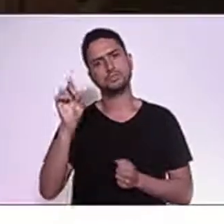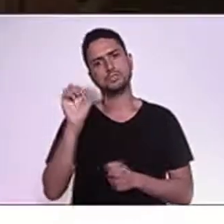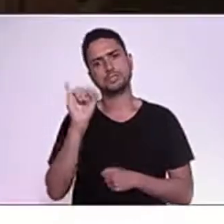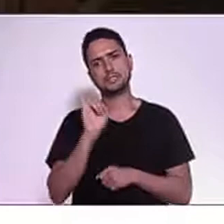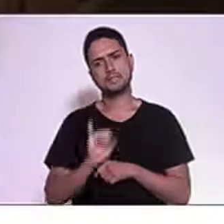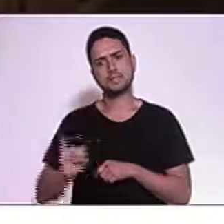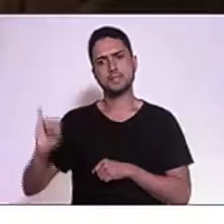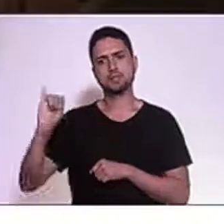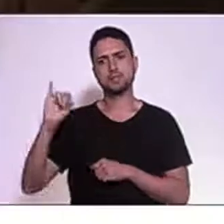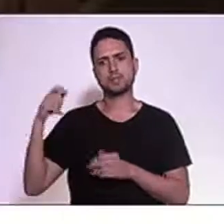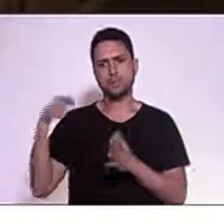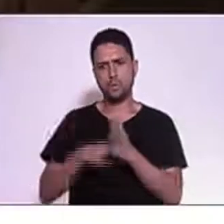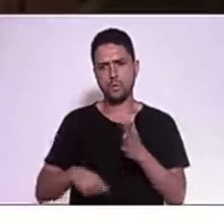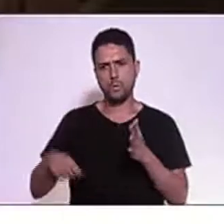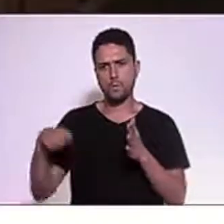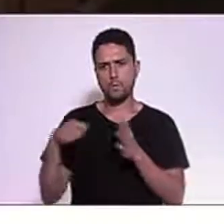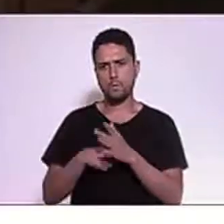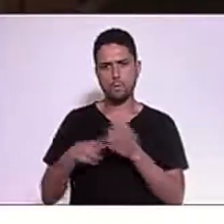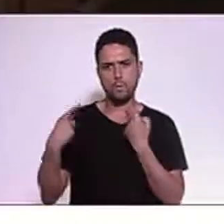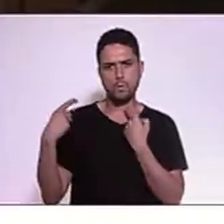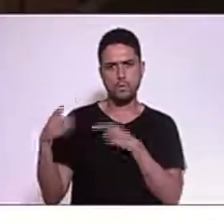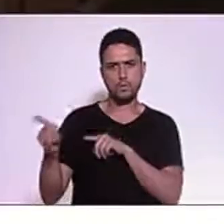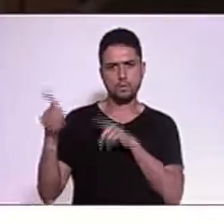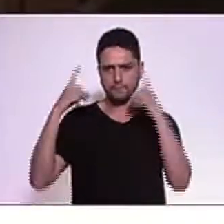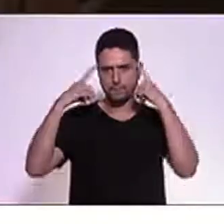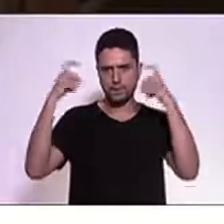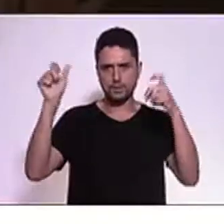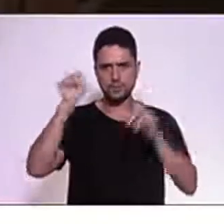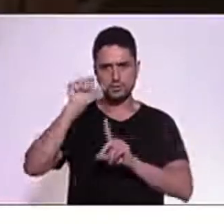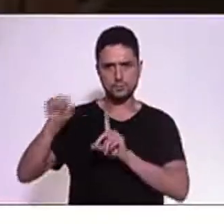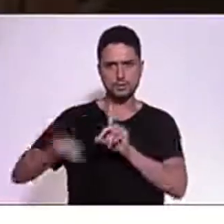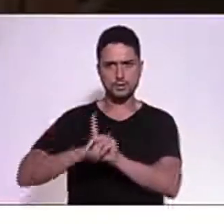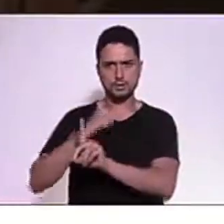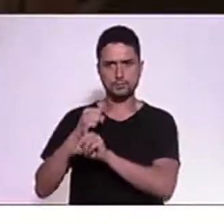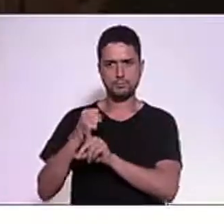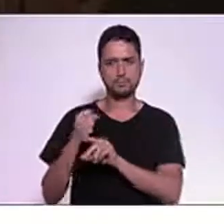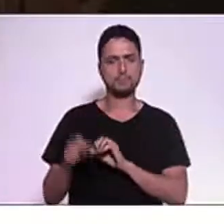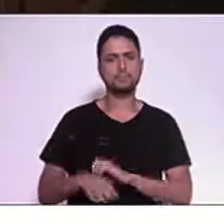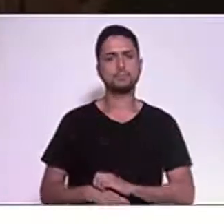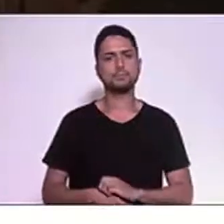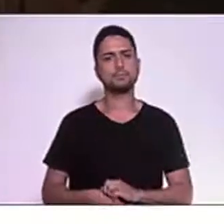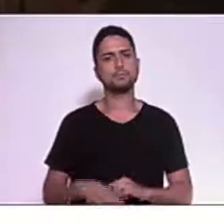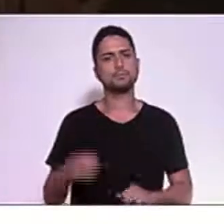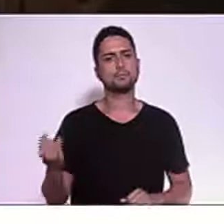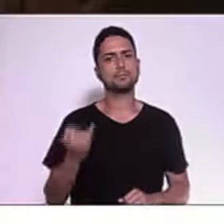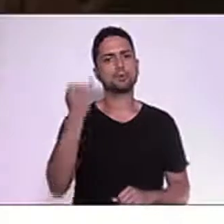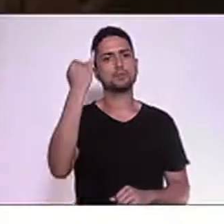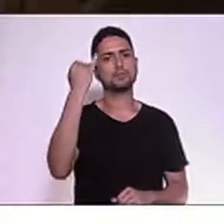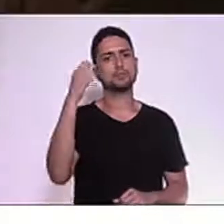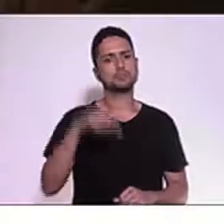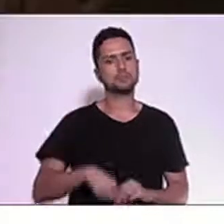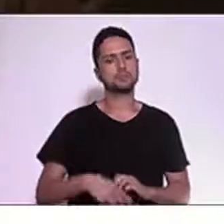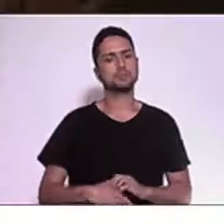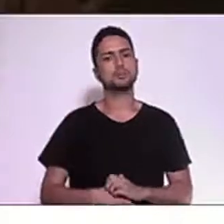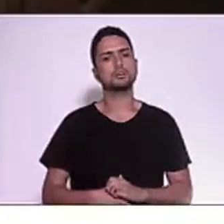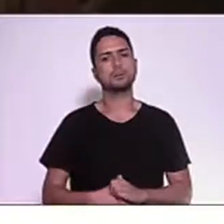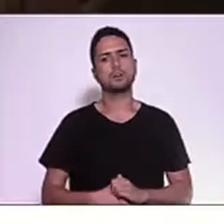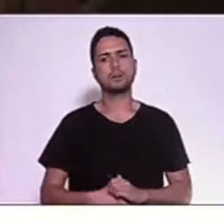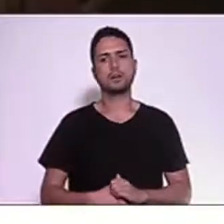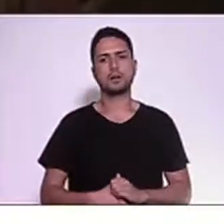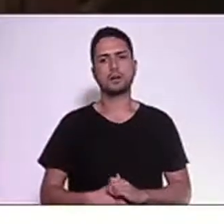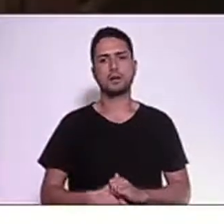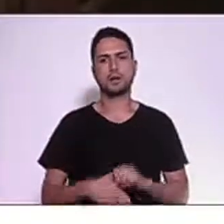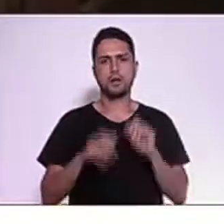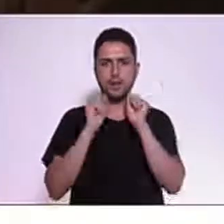à Violência contra a Mulher e é fundamental que essa casa se assenhore desse debate para que a gente possa não